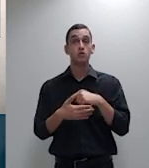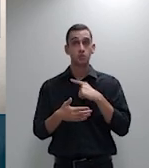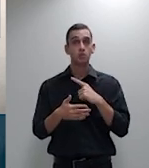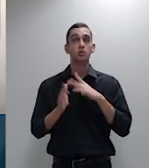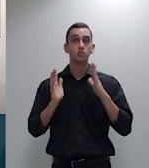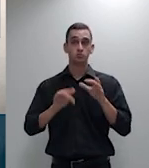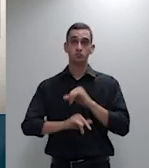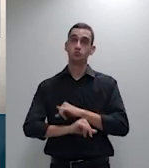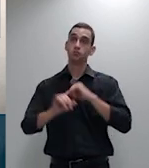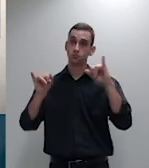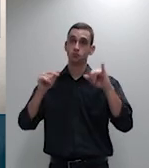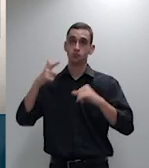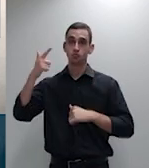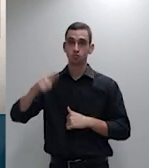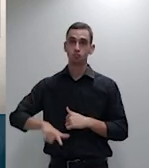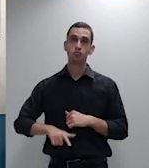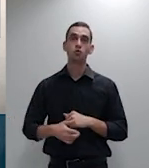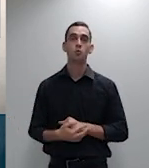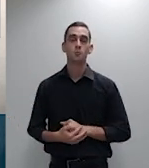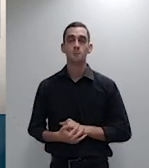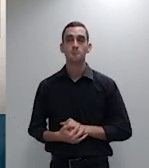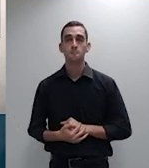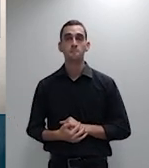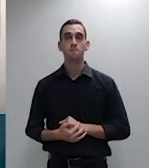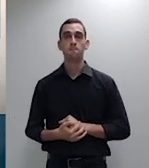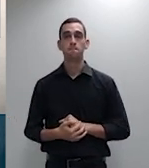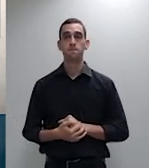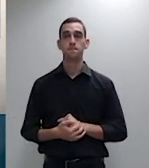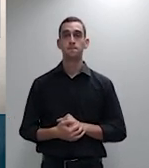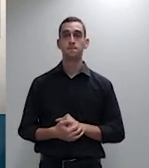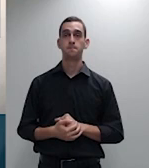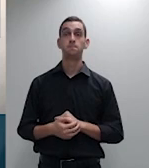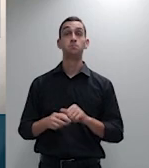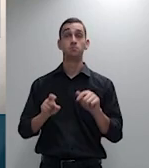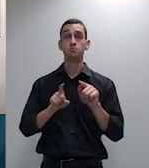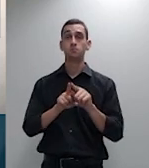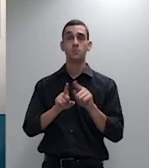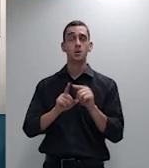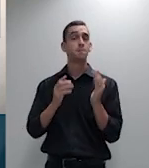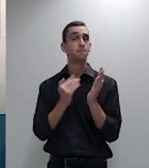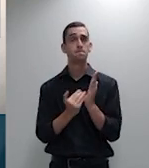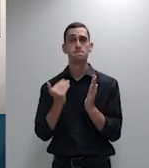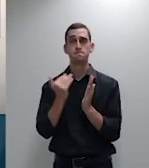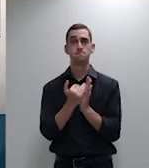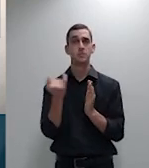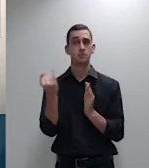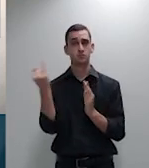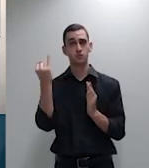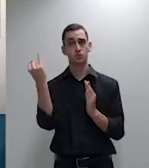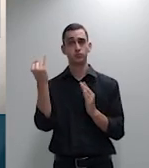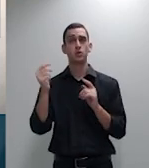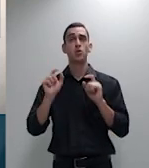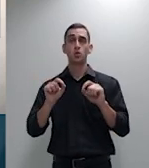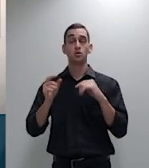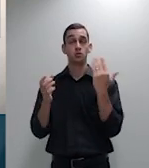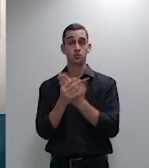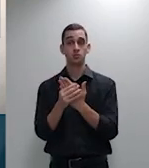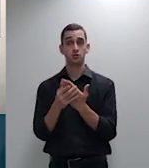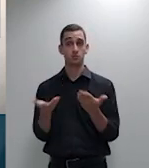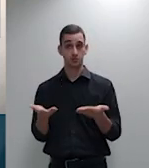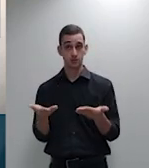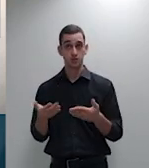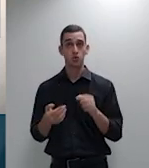e o mais o mais importante é que o caso objeto do Supremo ele não versa